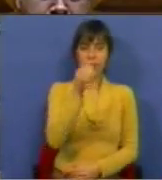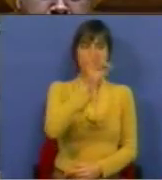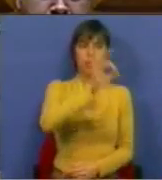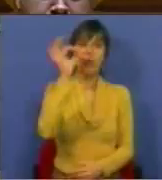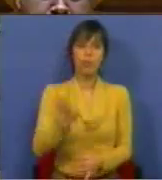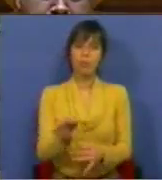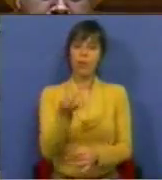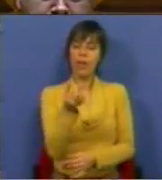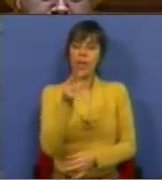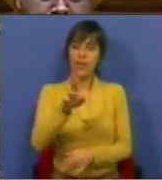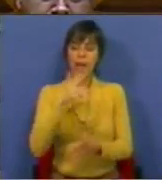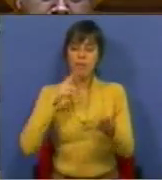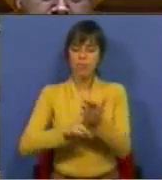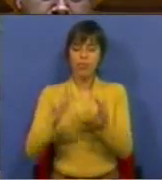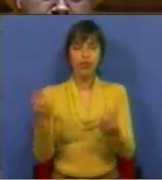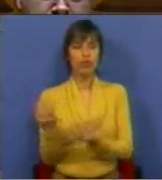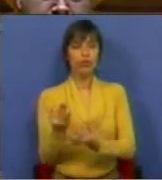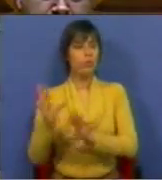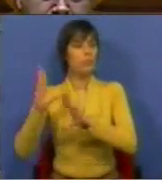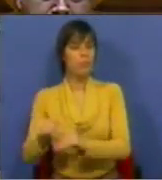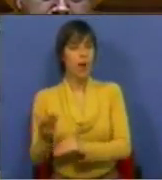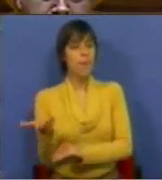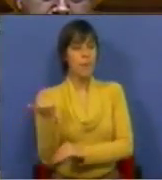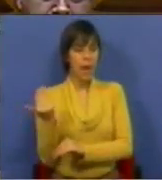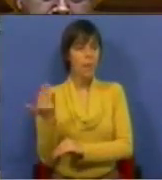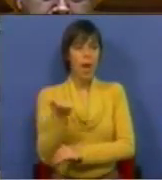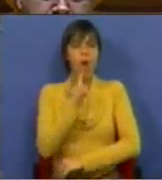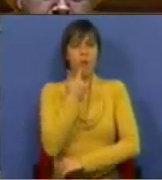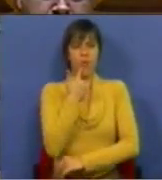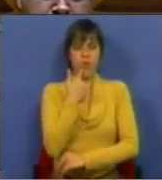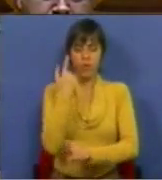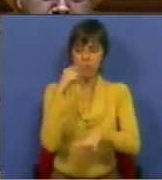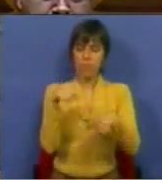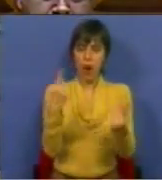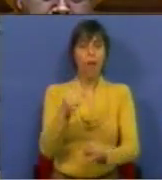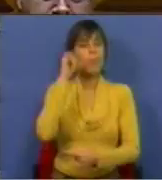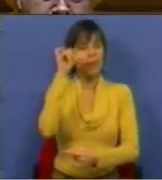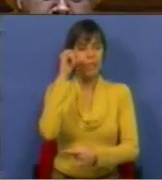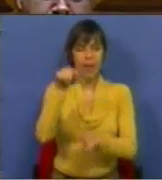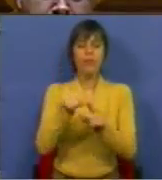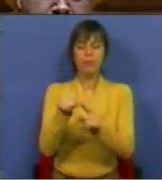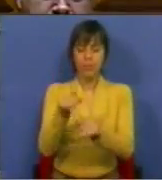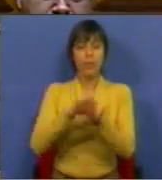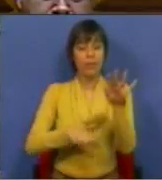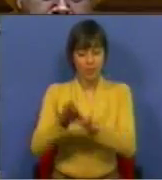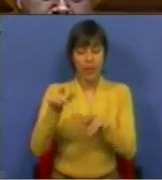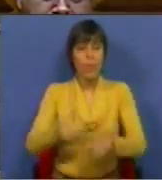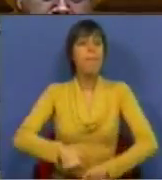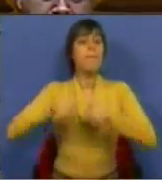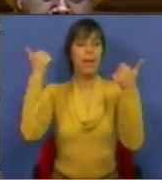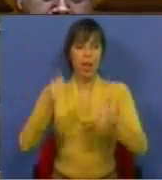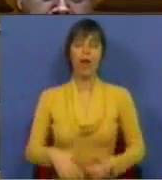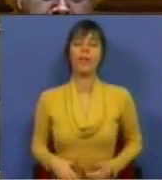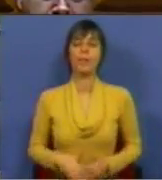% a taxa de execução. Mostra que muito há para fazer e mostra que muito há ainda que pode ser feito de forma melhor.